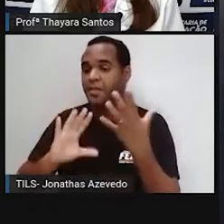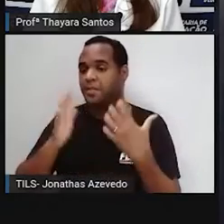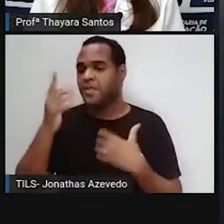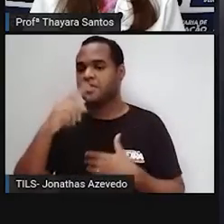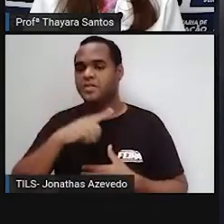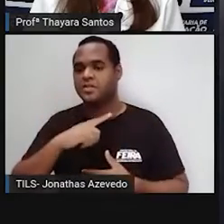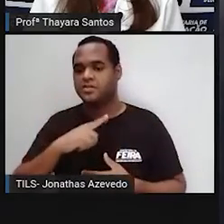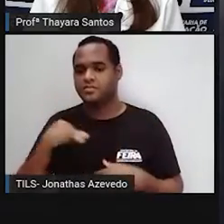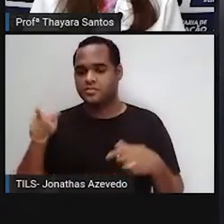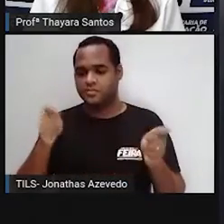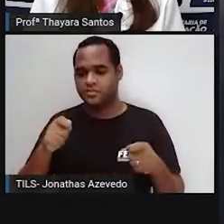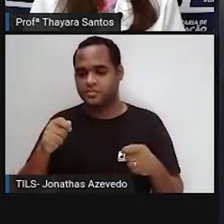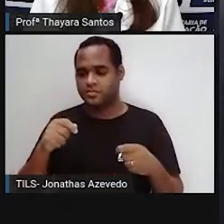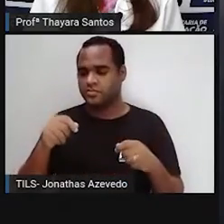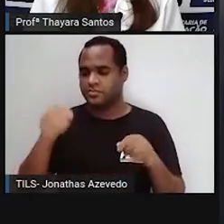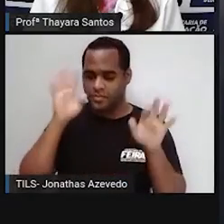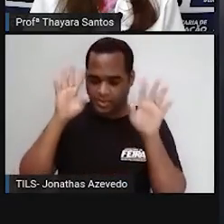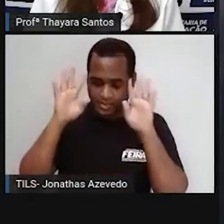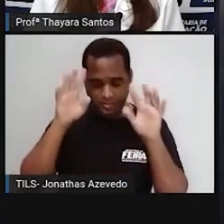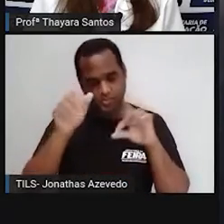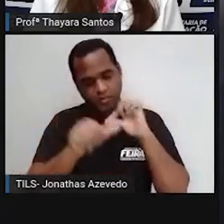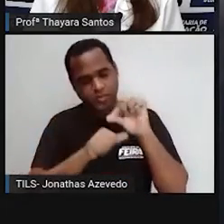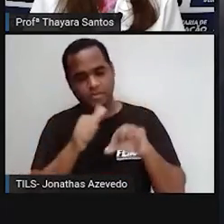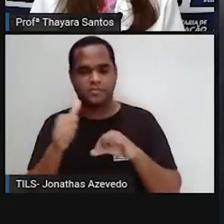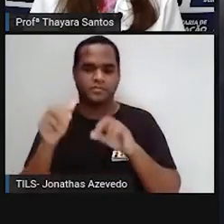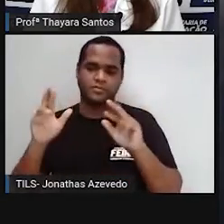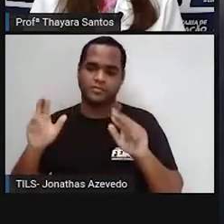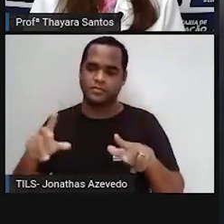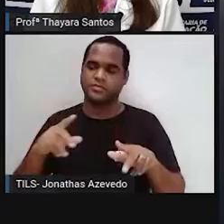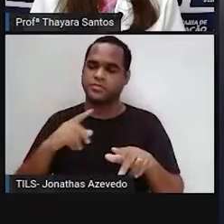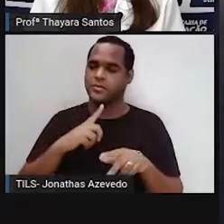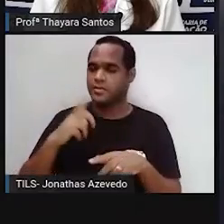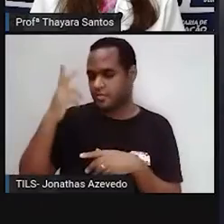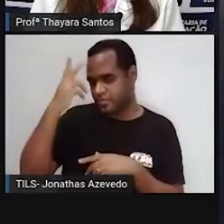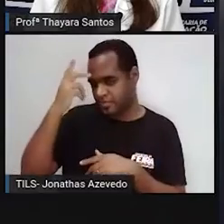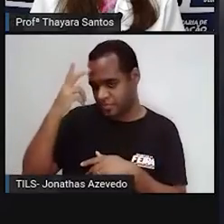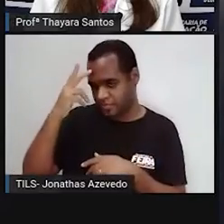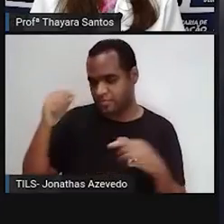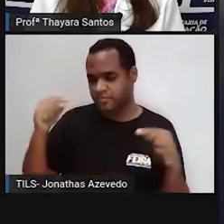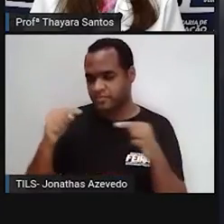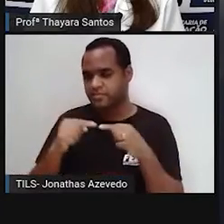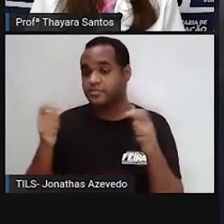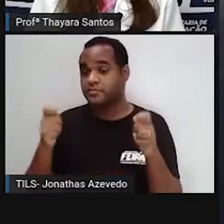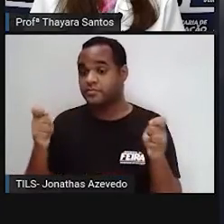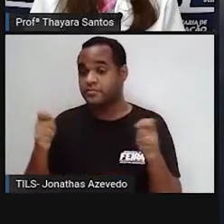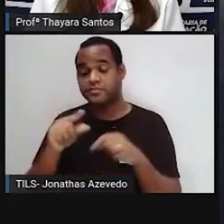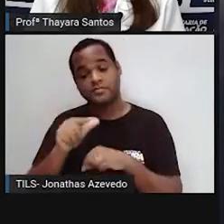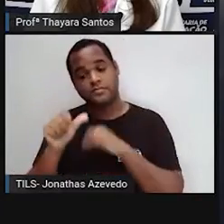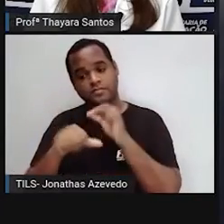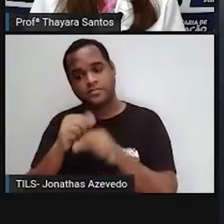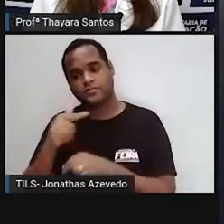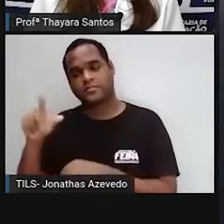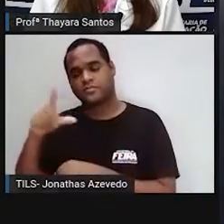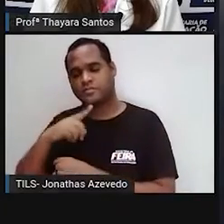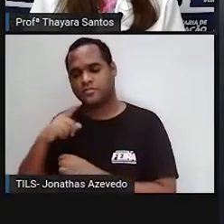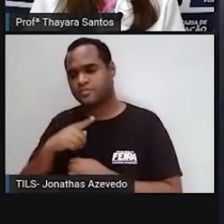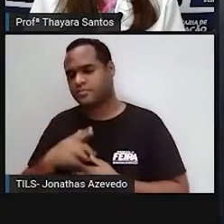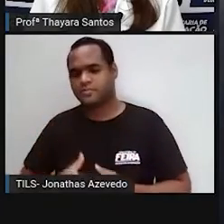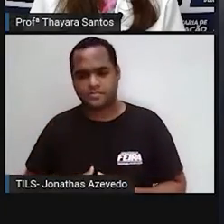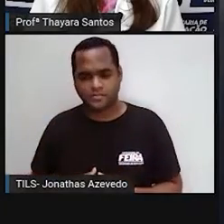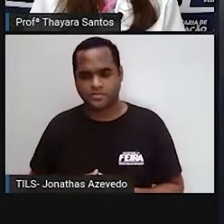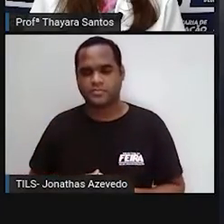precisa haver essa mudança para uma indústria mais sustentável, né? Uma economia mais sustentável. Então,